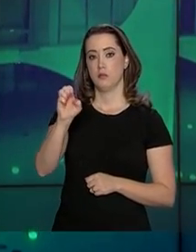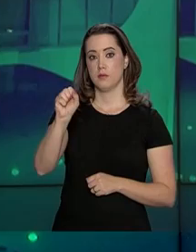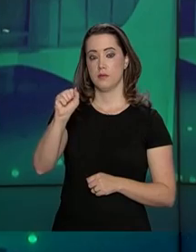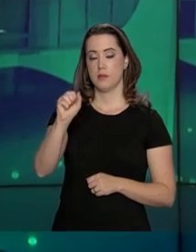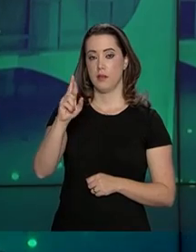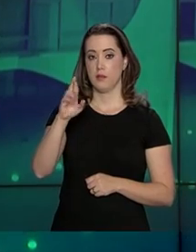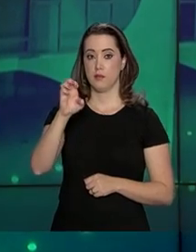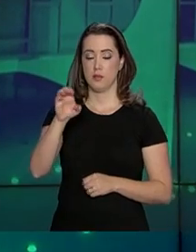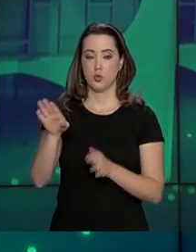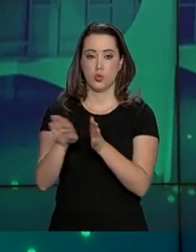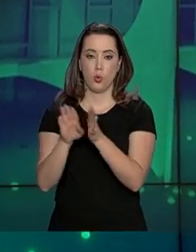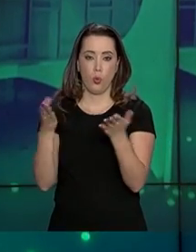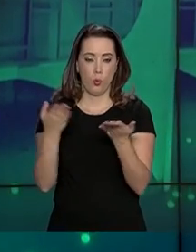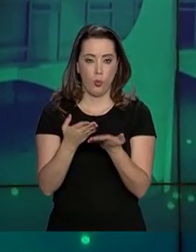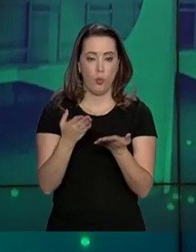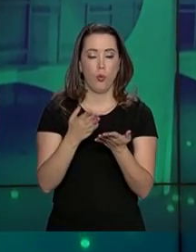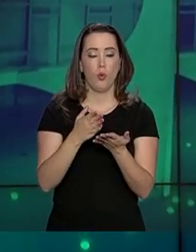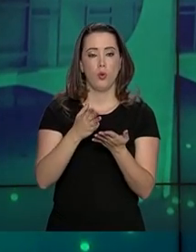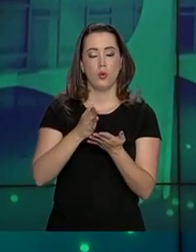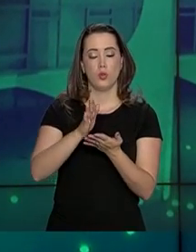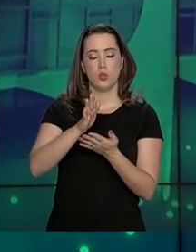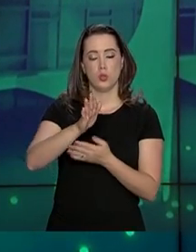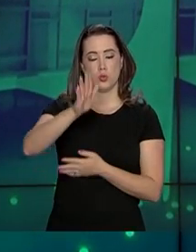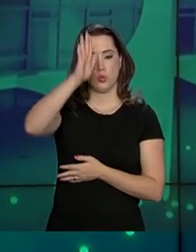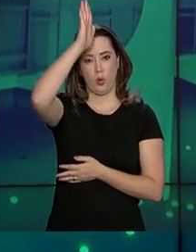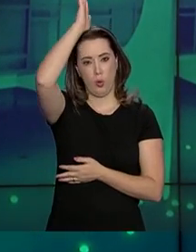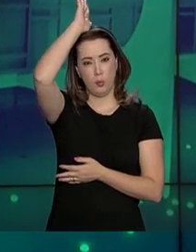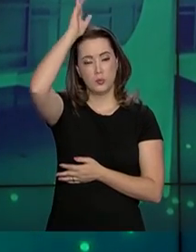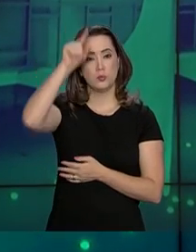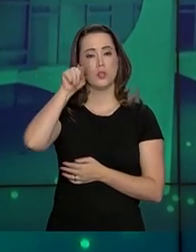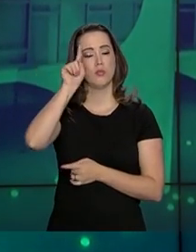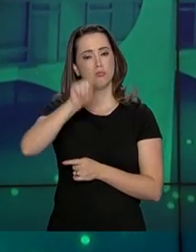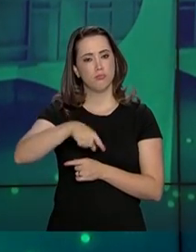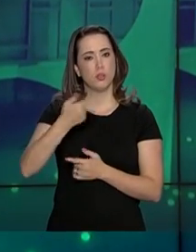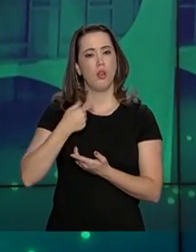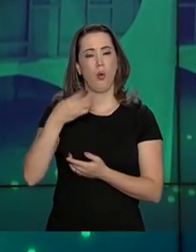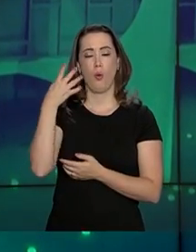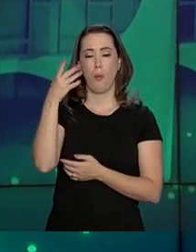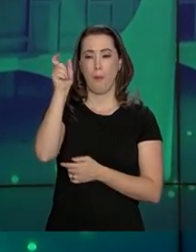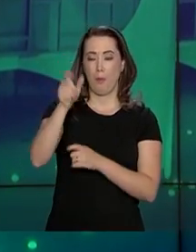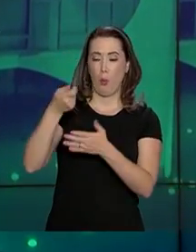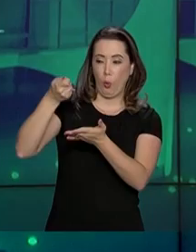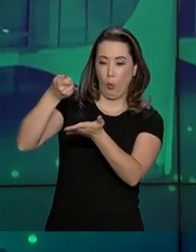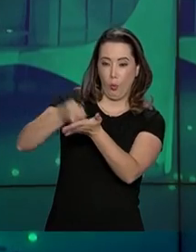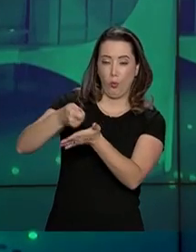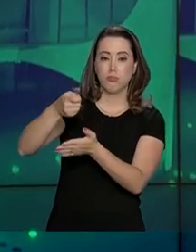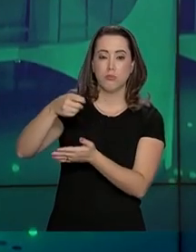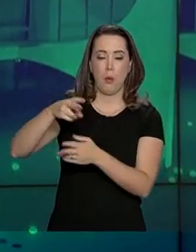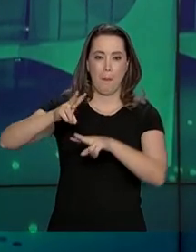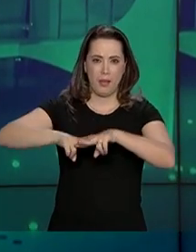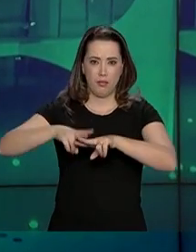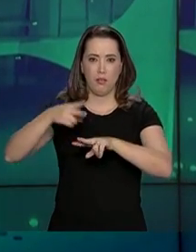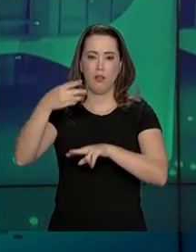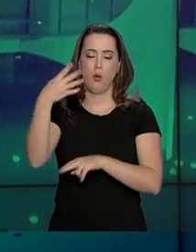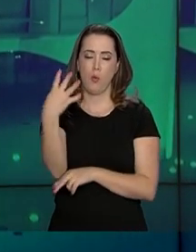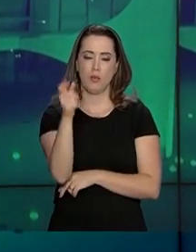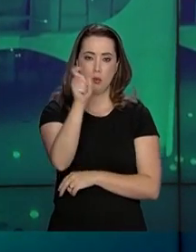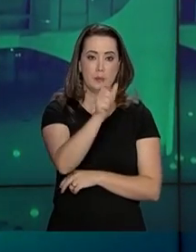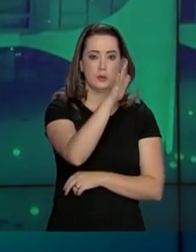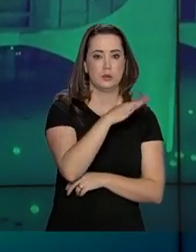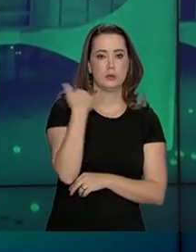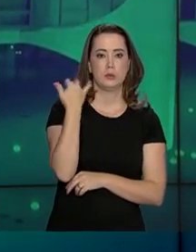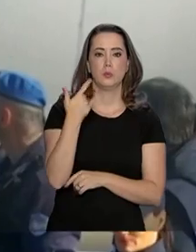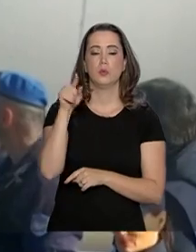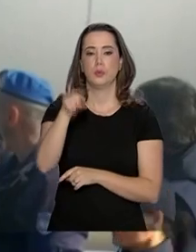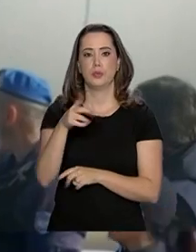desembarcou hoje pela manhã em Roma. Condenado por quatro assassinatos na década de 70 na Itália, Batiste vai cumprir pena